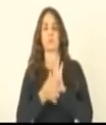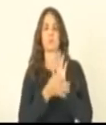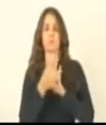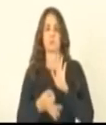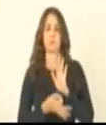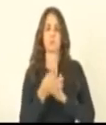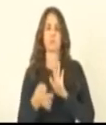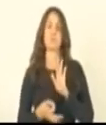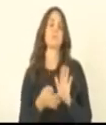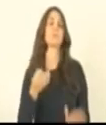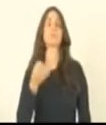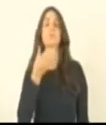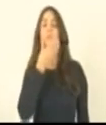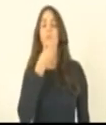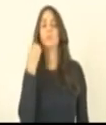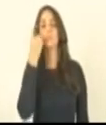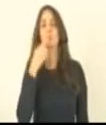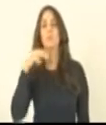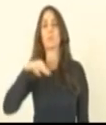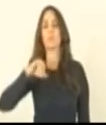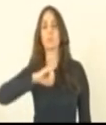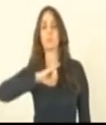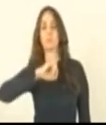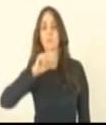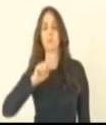matéria a deputado Mazinho dos Anjos.